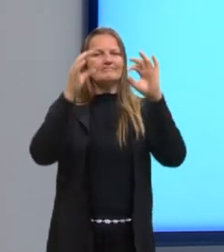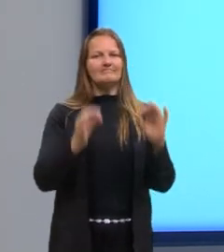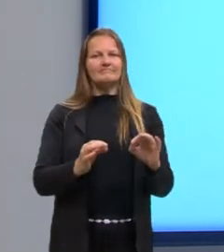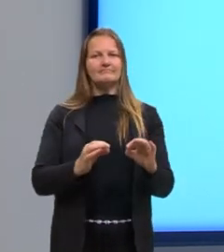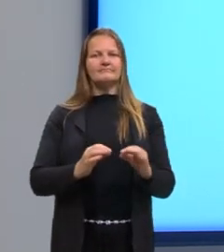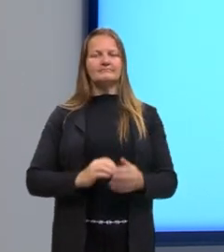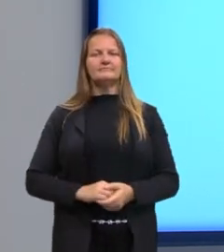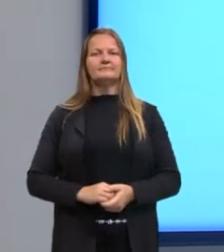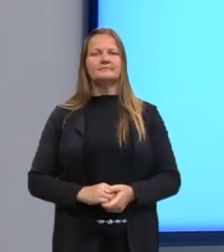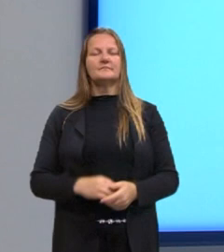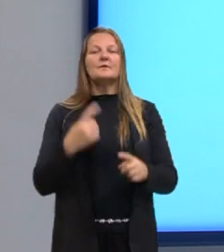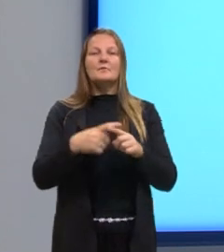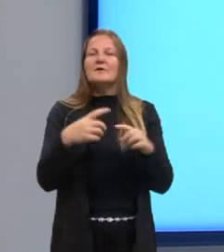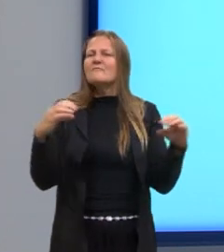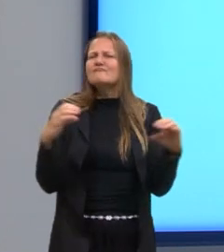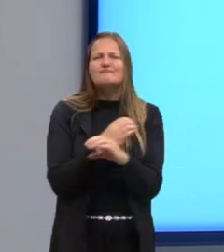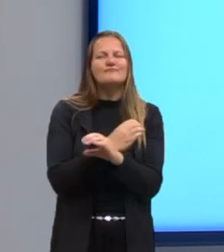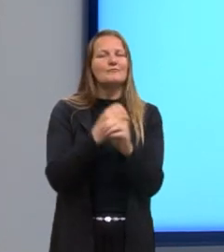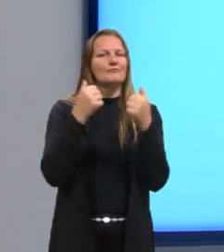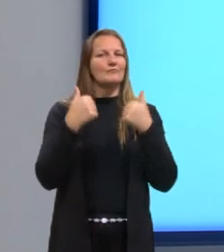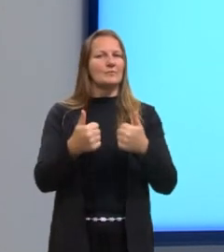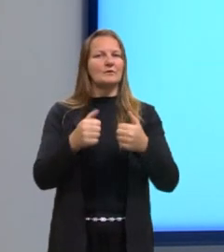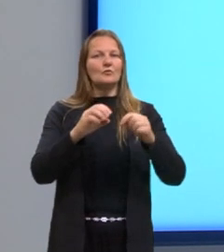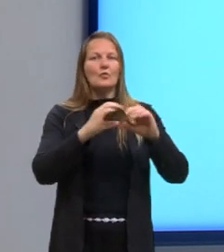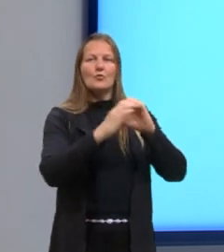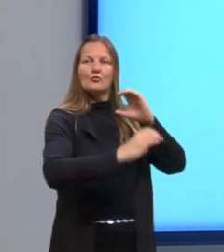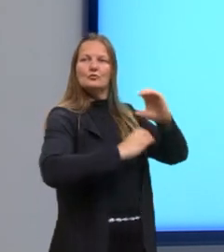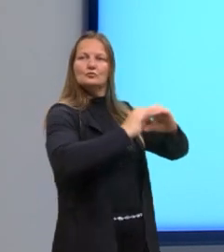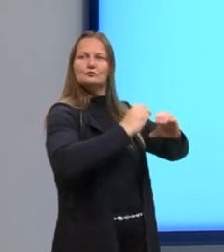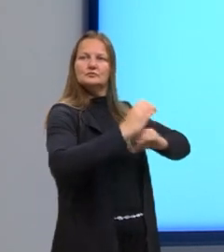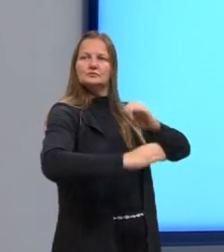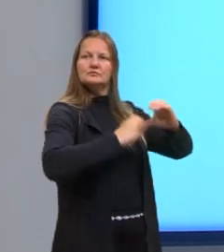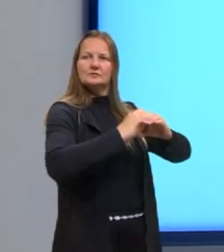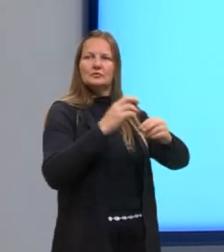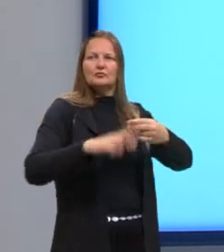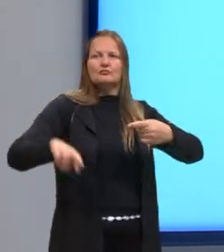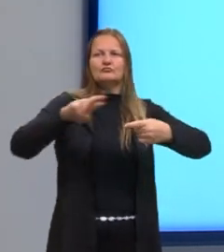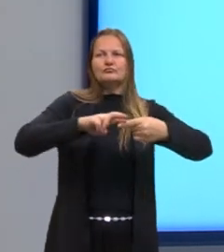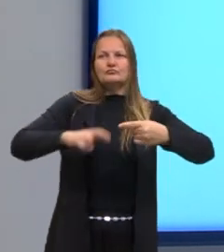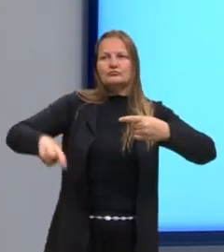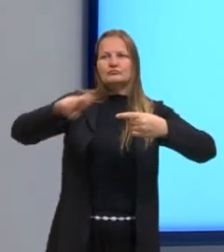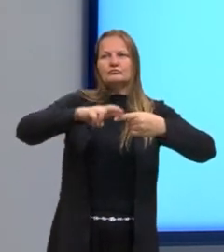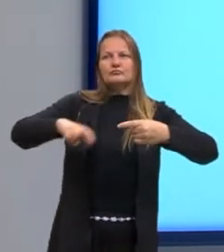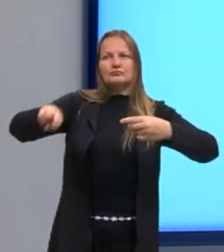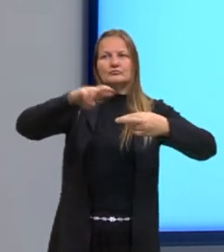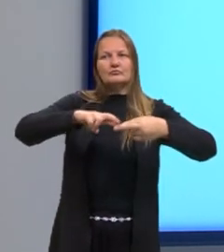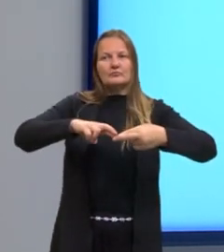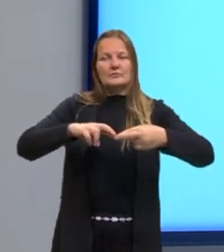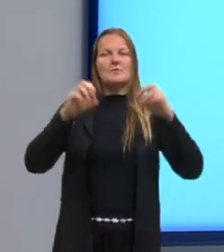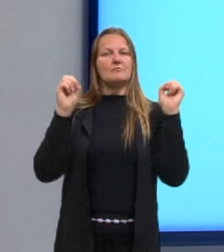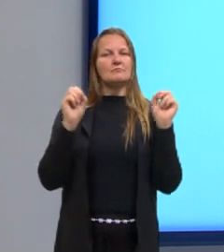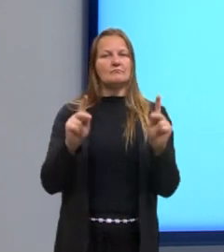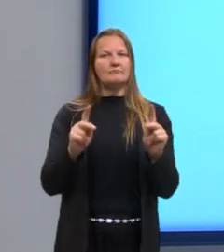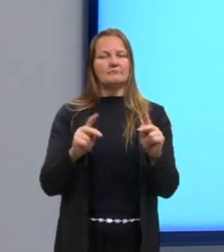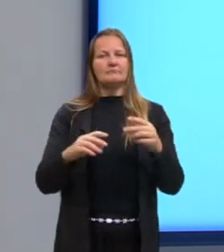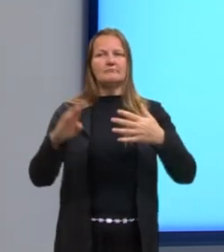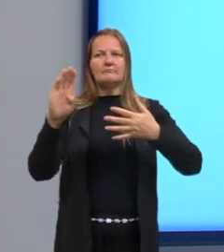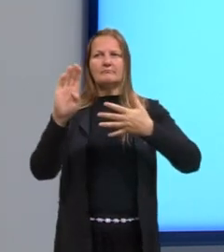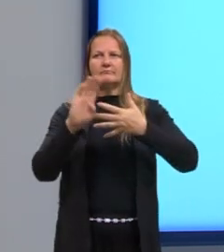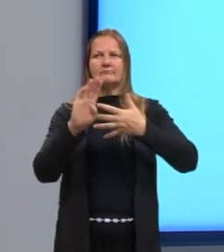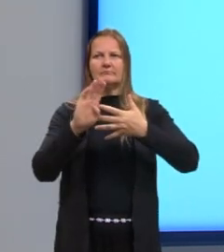né? Porque daí fecha todas. Aí fechou o ciclo, está tudo certo. Então, a alternativa B.